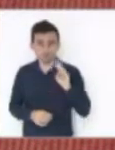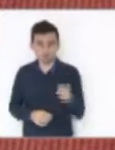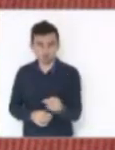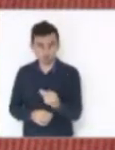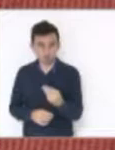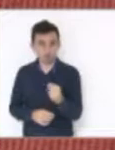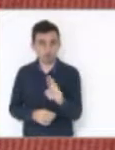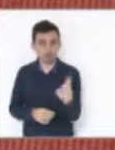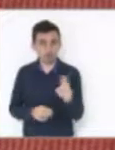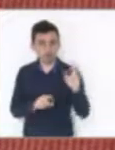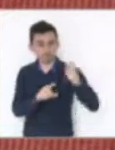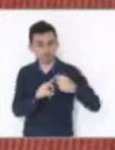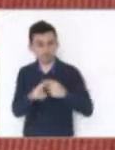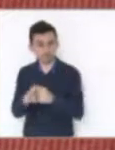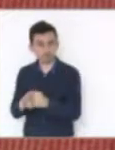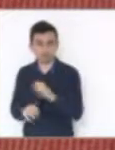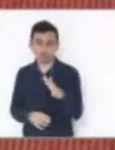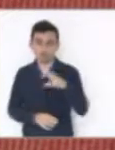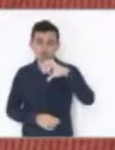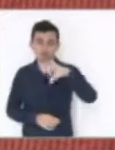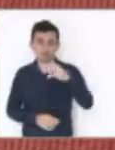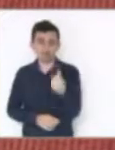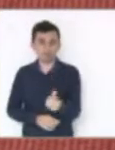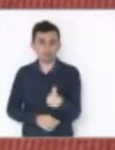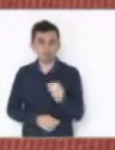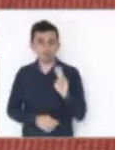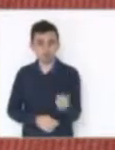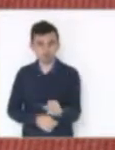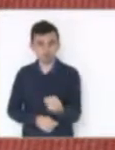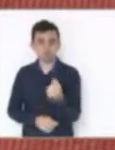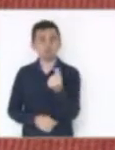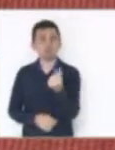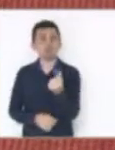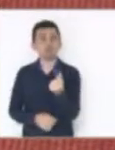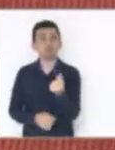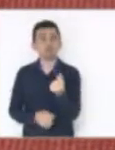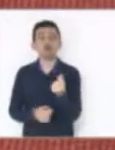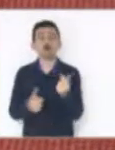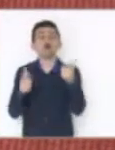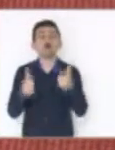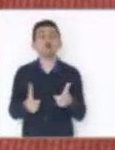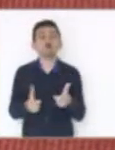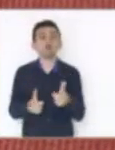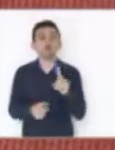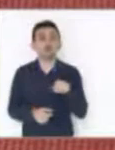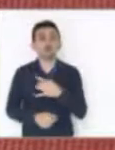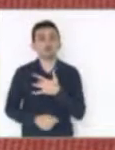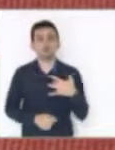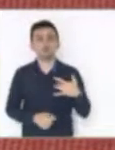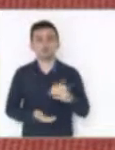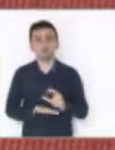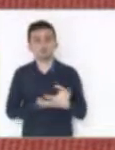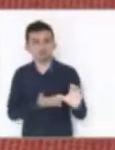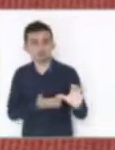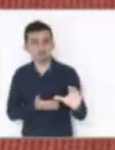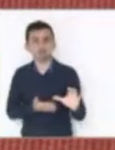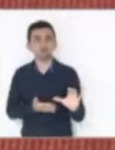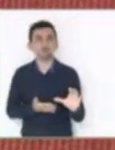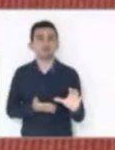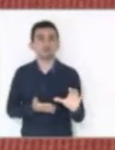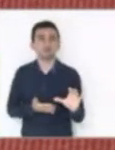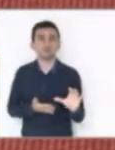reais por mês por seis meses dá 96 milhões. Recursos que vão para a saúde e para